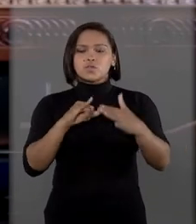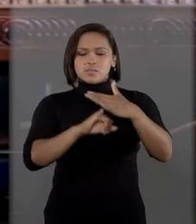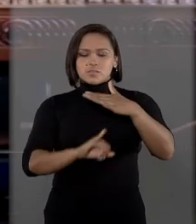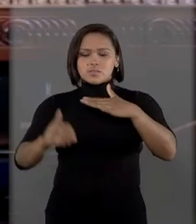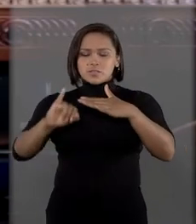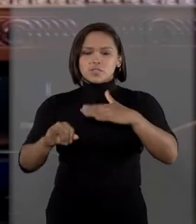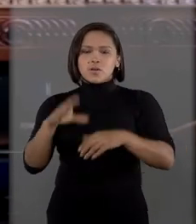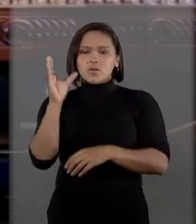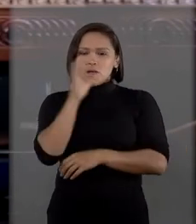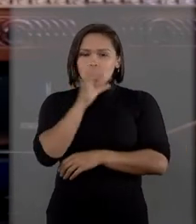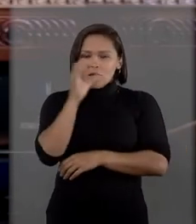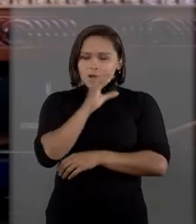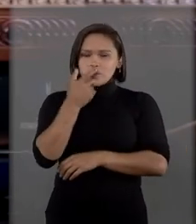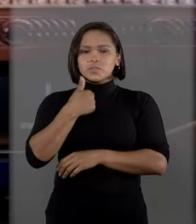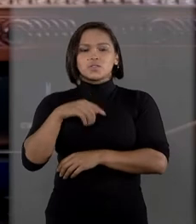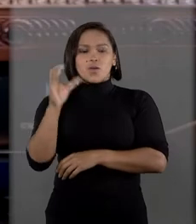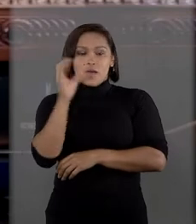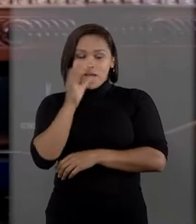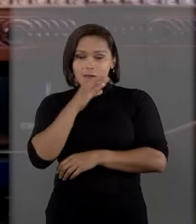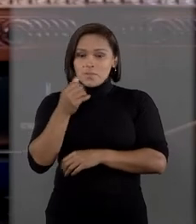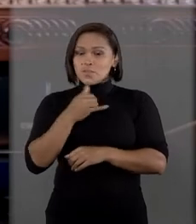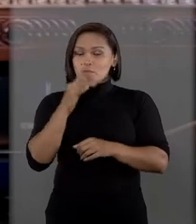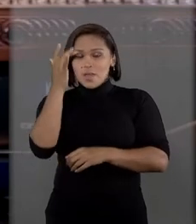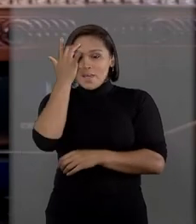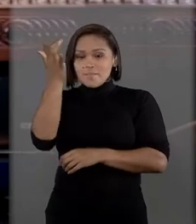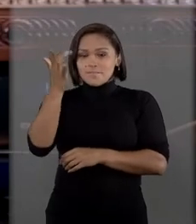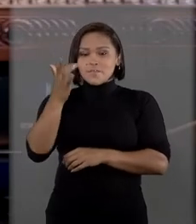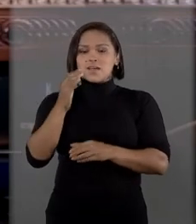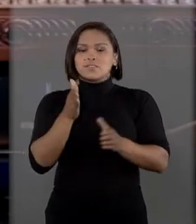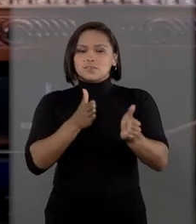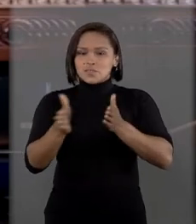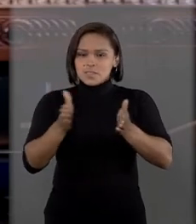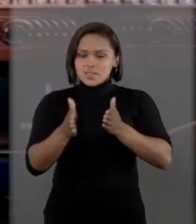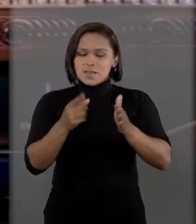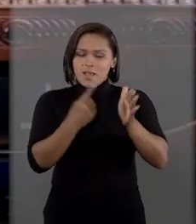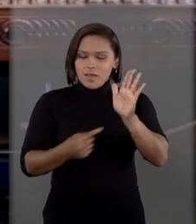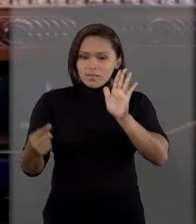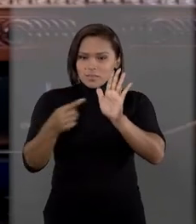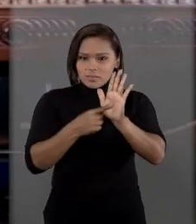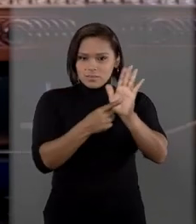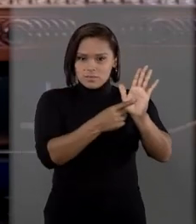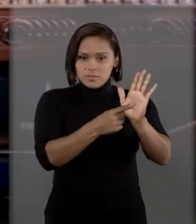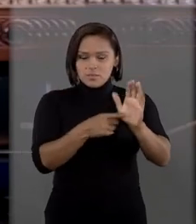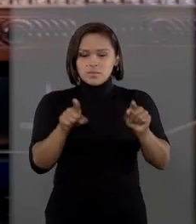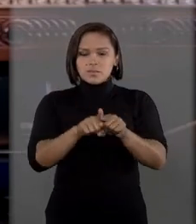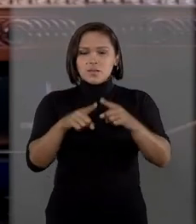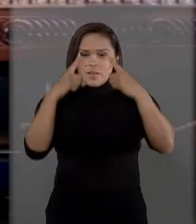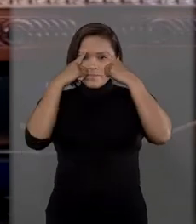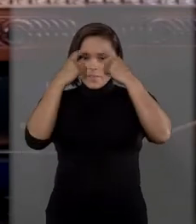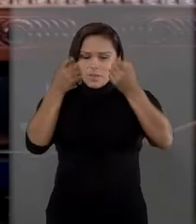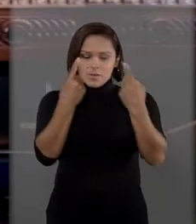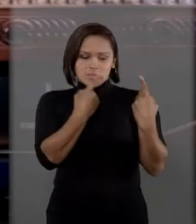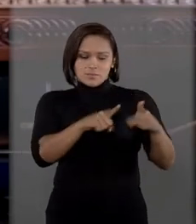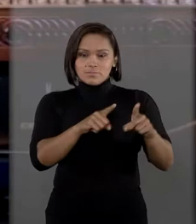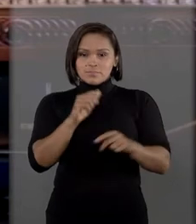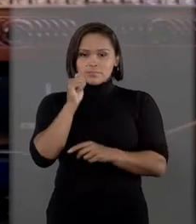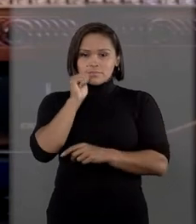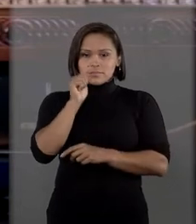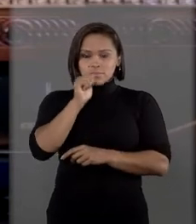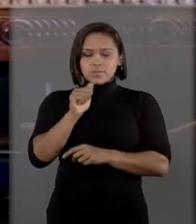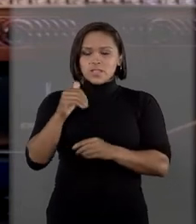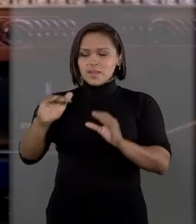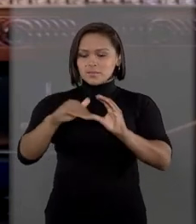rápido e de fácil acesso às denúncias, entre outras, de violência contra a mulher